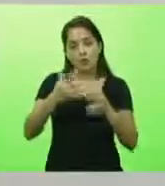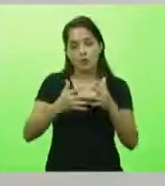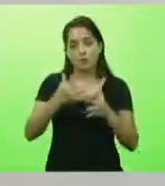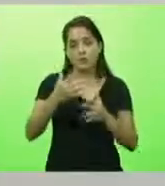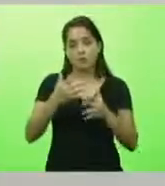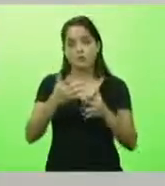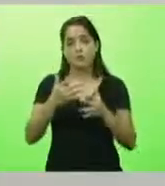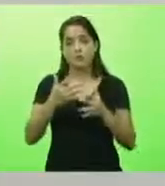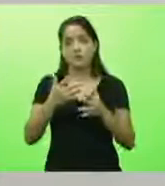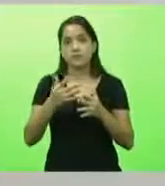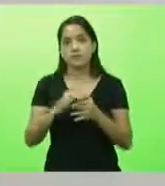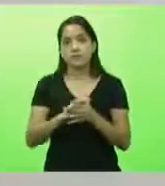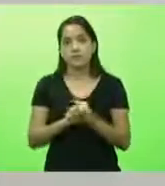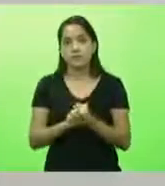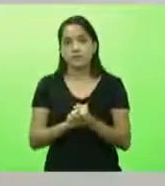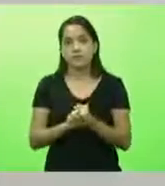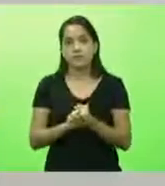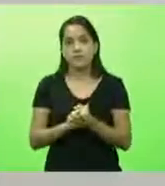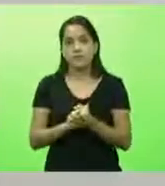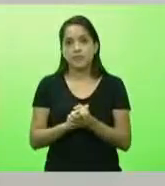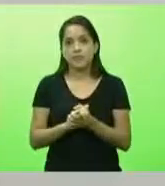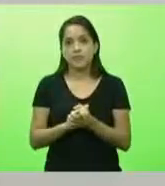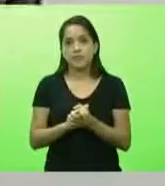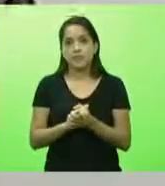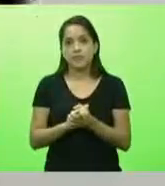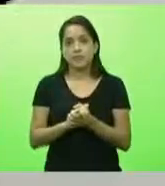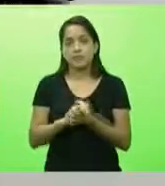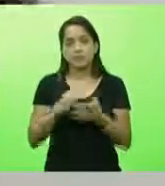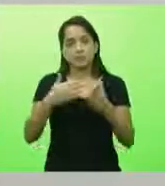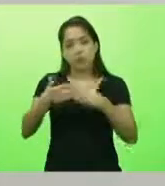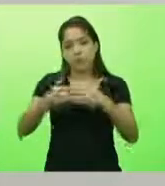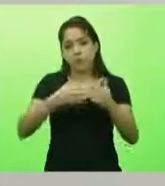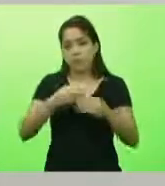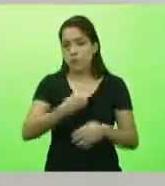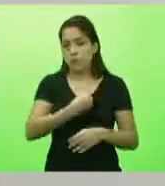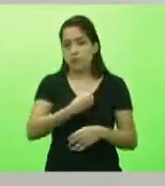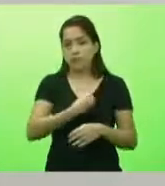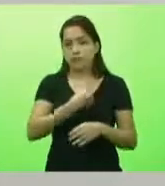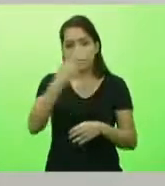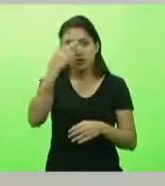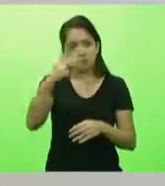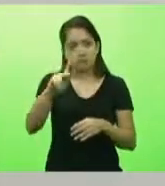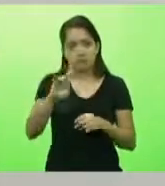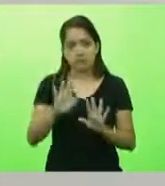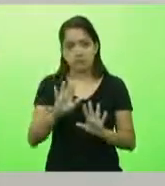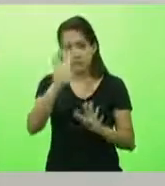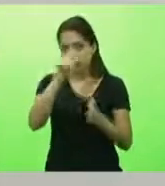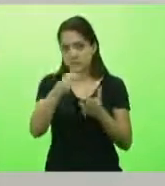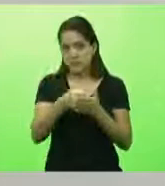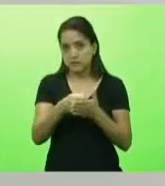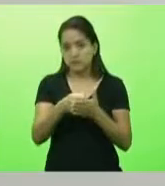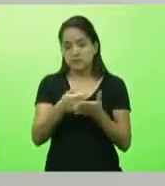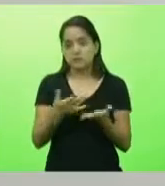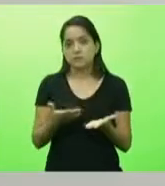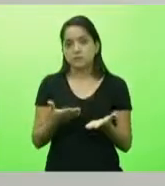façam o que quiserem das suas vidas. Agora,